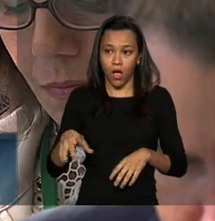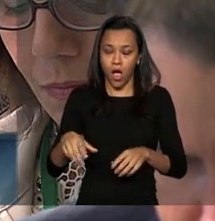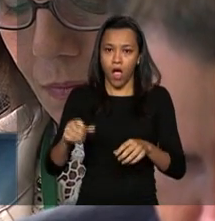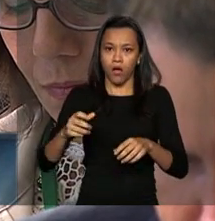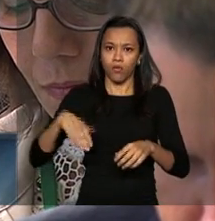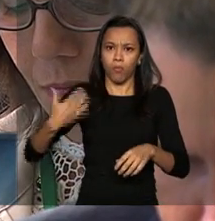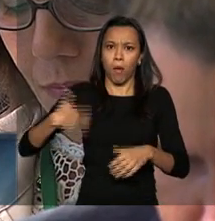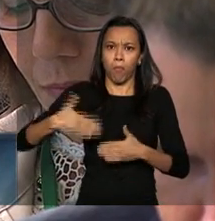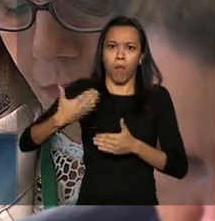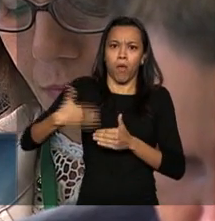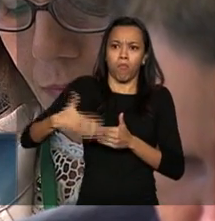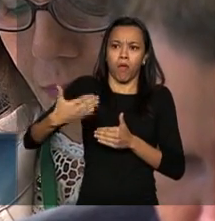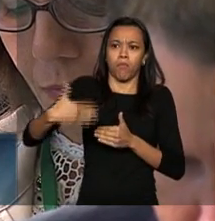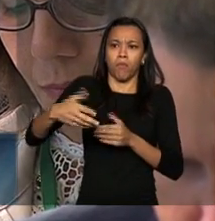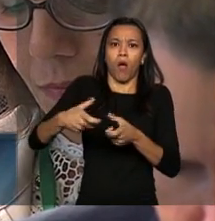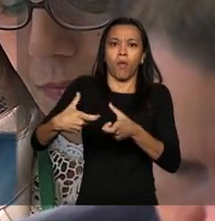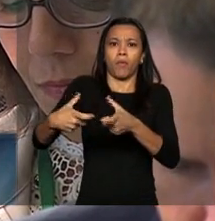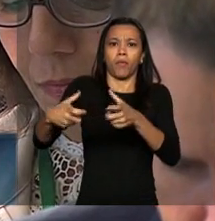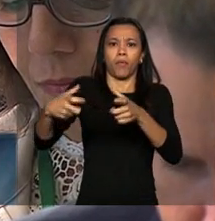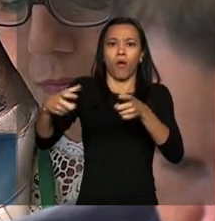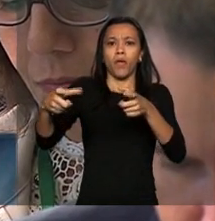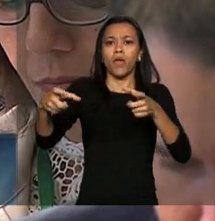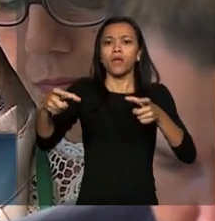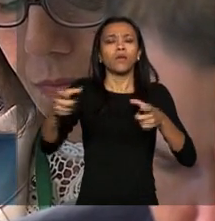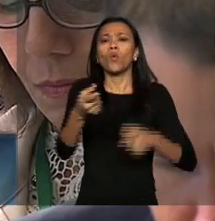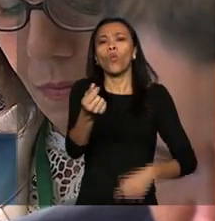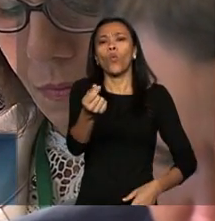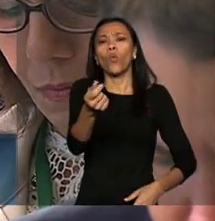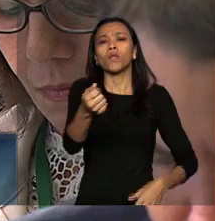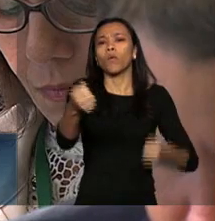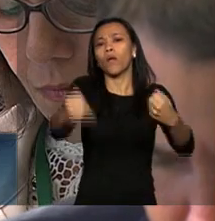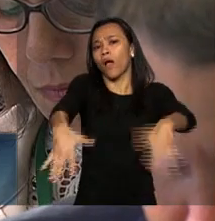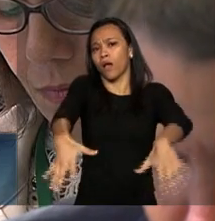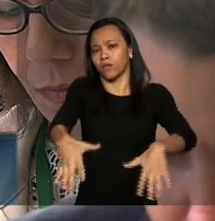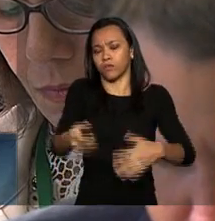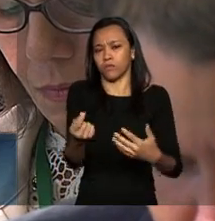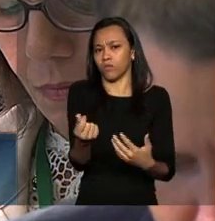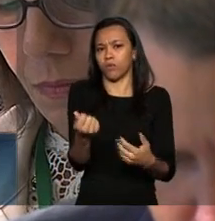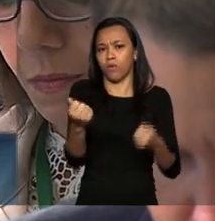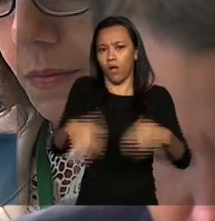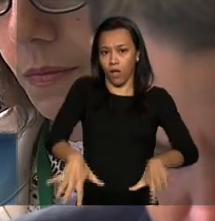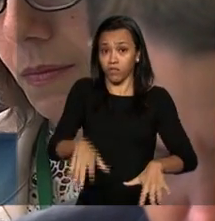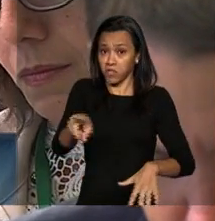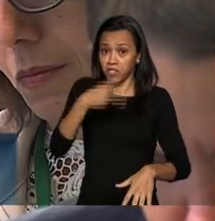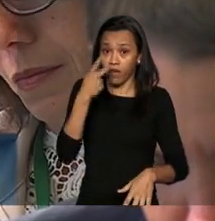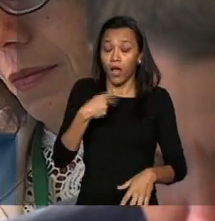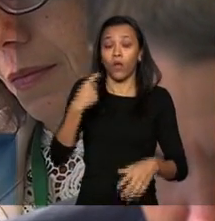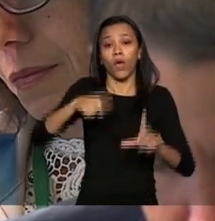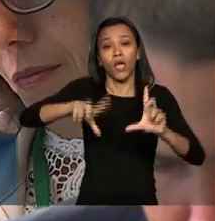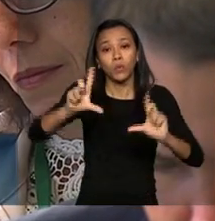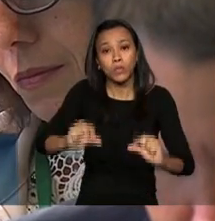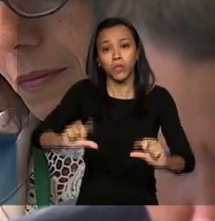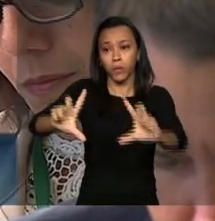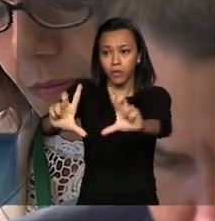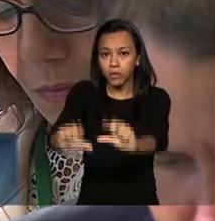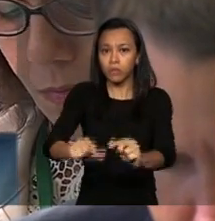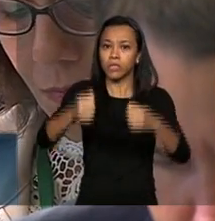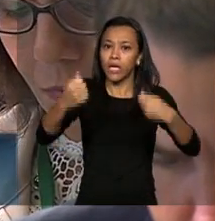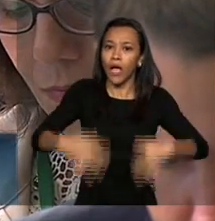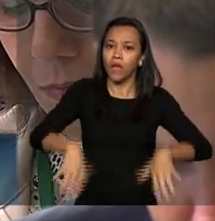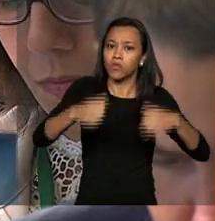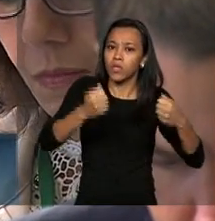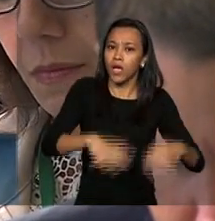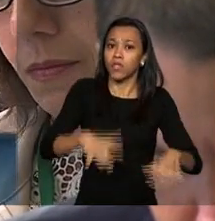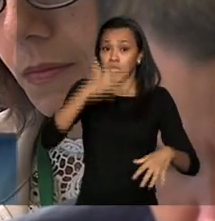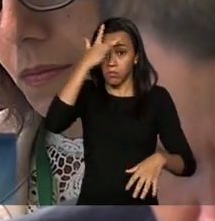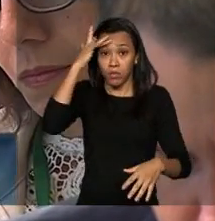caminhando quanto é que seria o gasto porque vocês falam em redução de gastos de despesas com as pessoas adiando